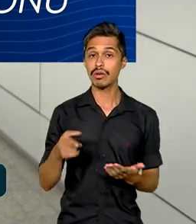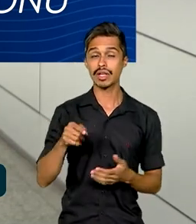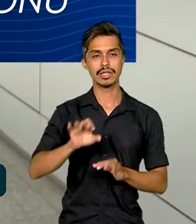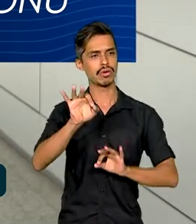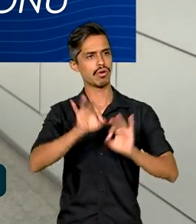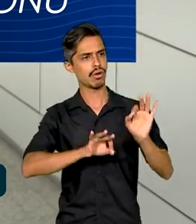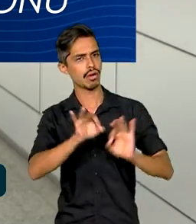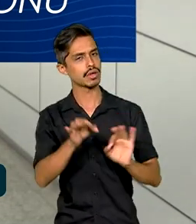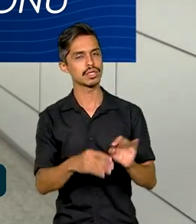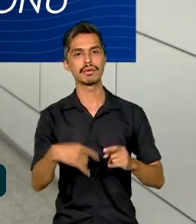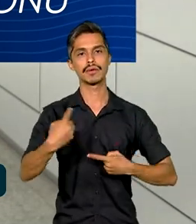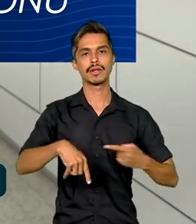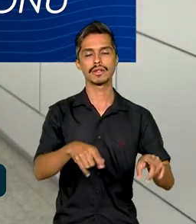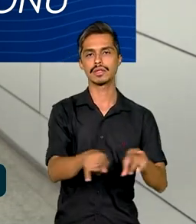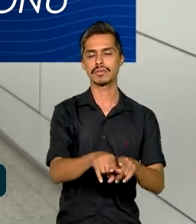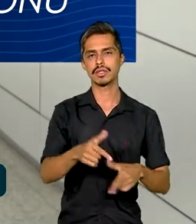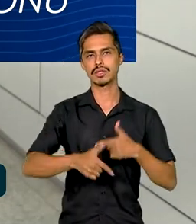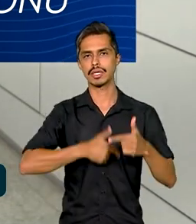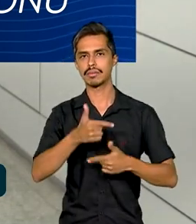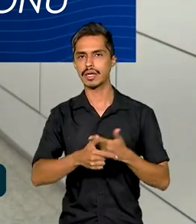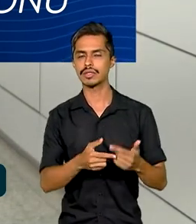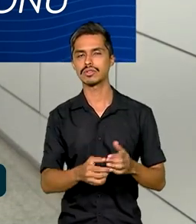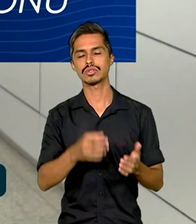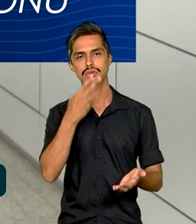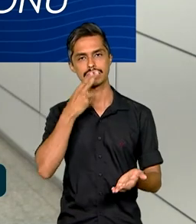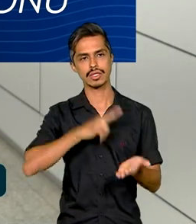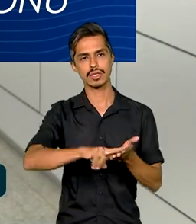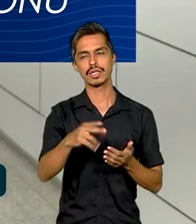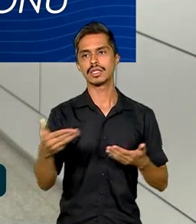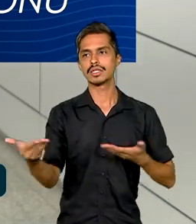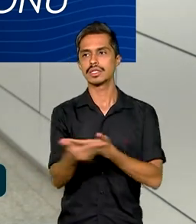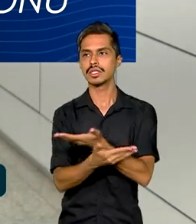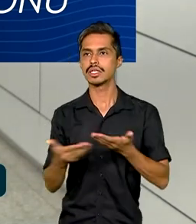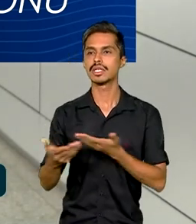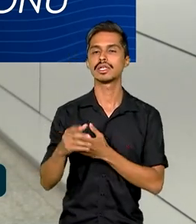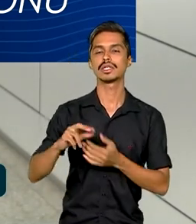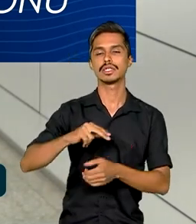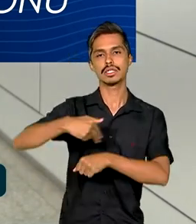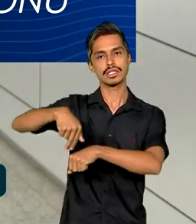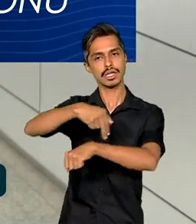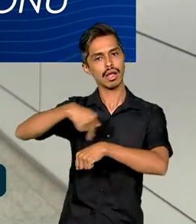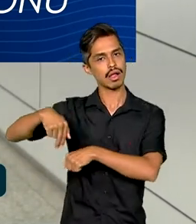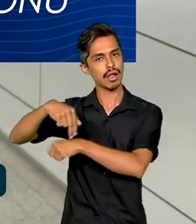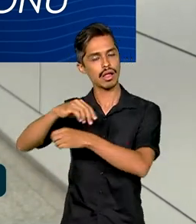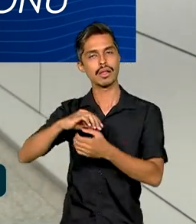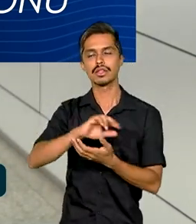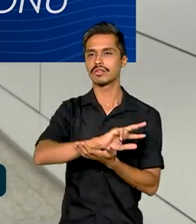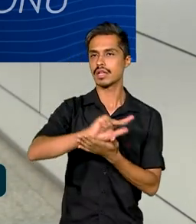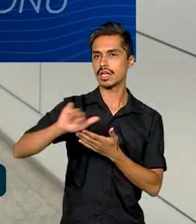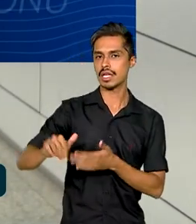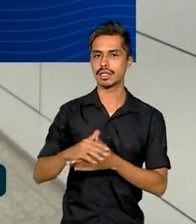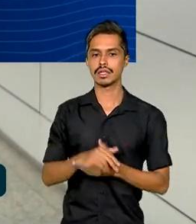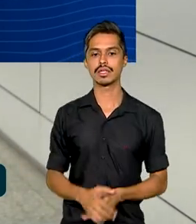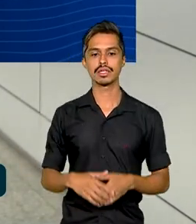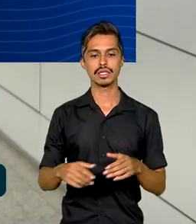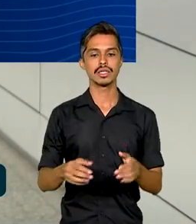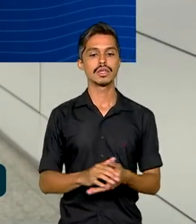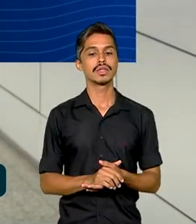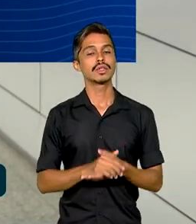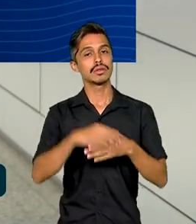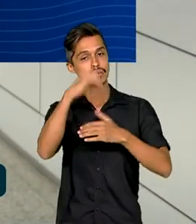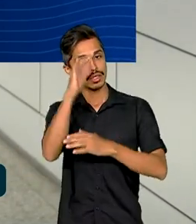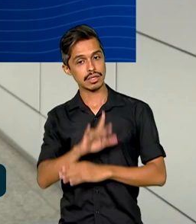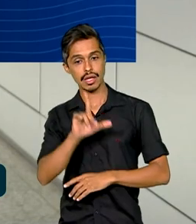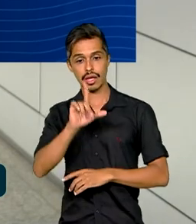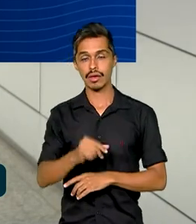coordena políticas e serviços postais entre as nações, e o Sistema Postal Internacional. O Brasil